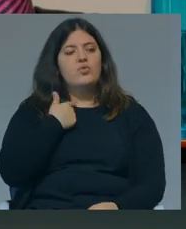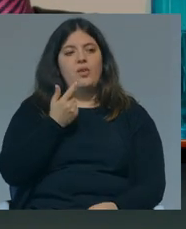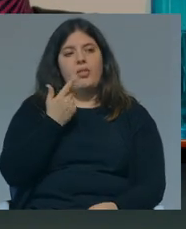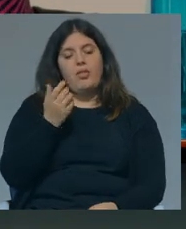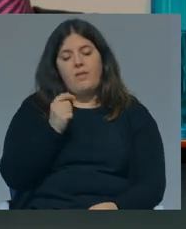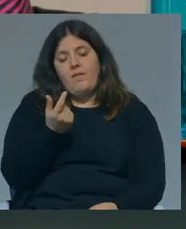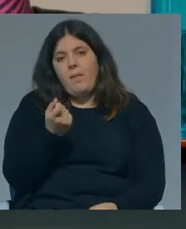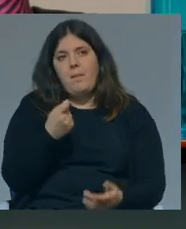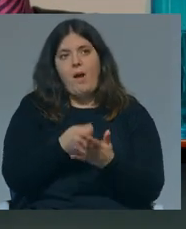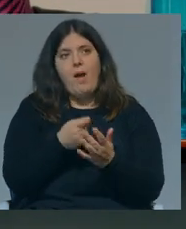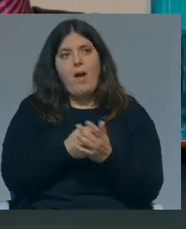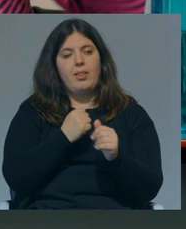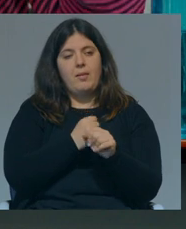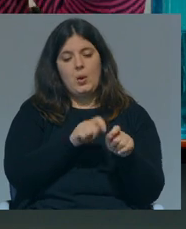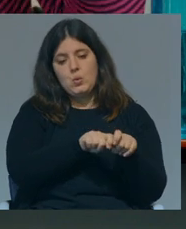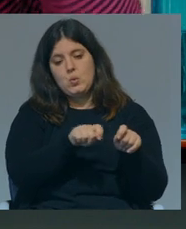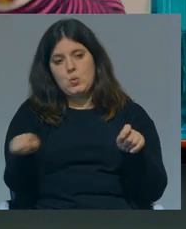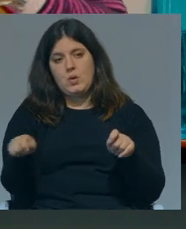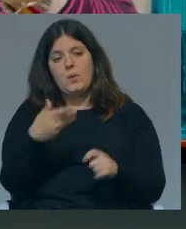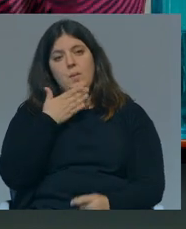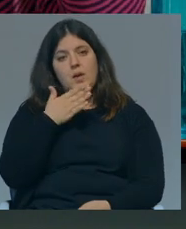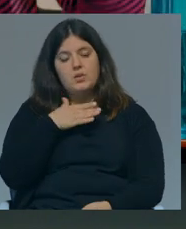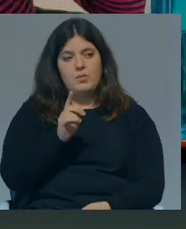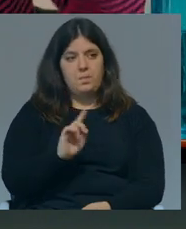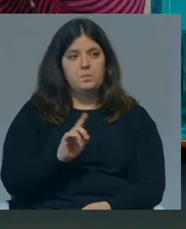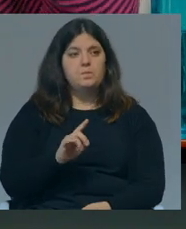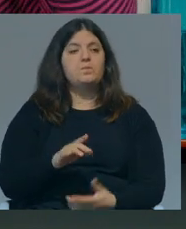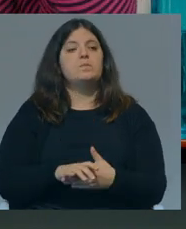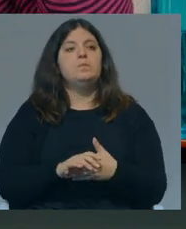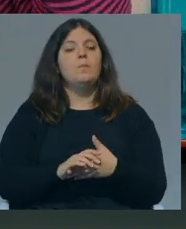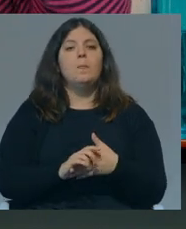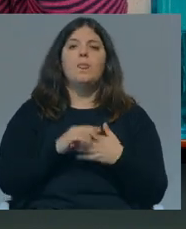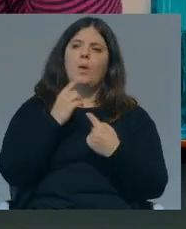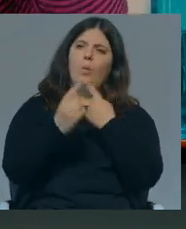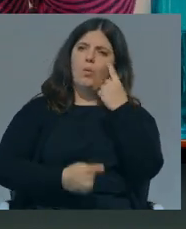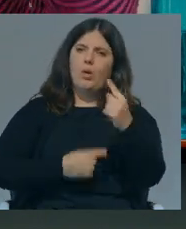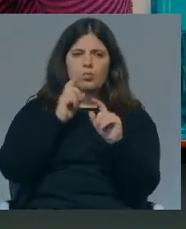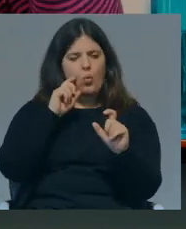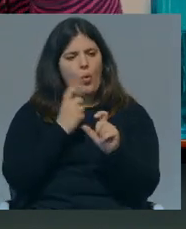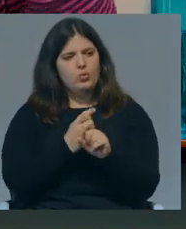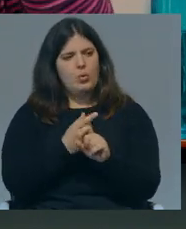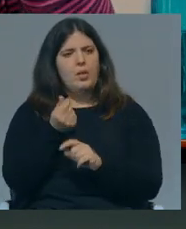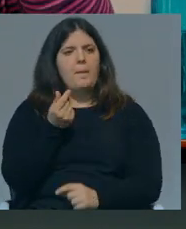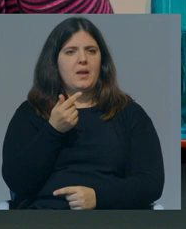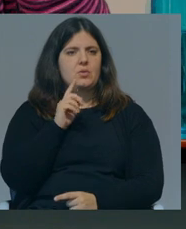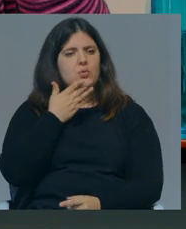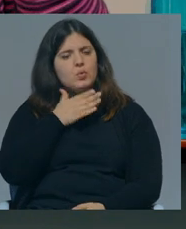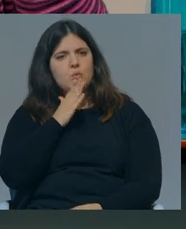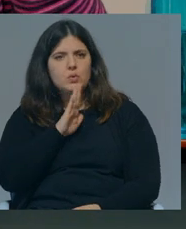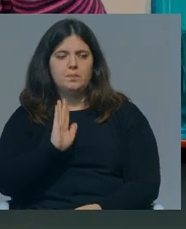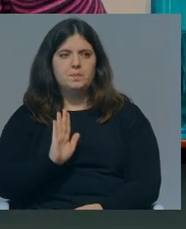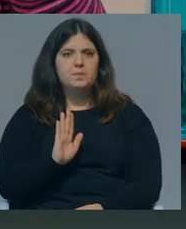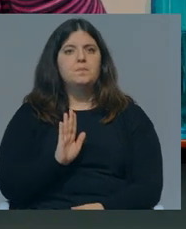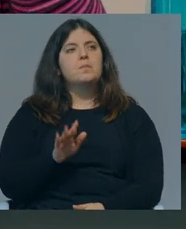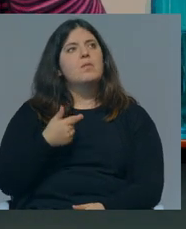que toda a vida de trabalho estão a trabalhar para pagar o seu empréstimo estudante, portanto, lá está, com algum controle de preços razoável, eu